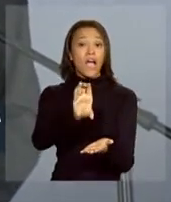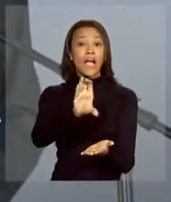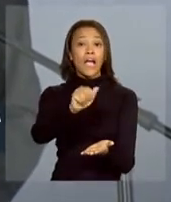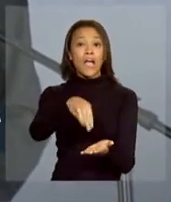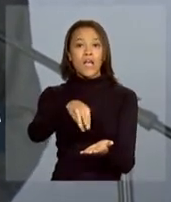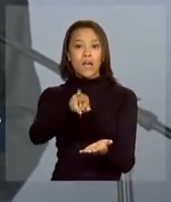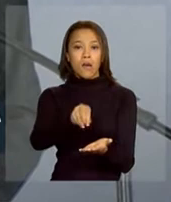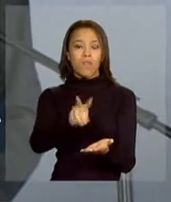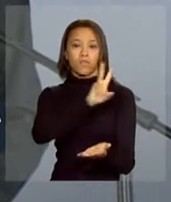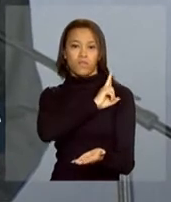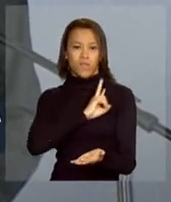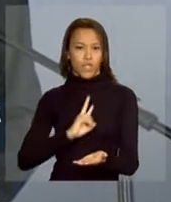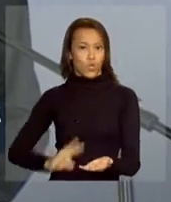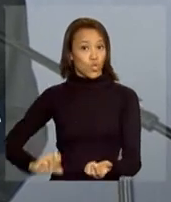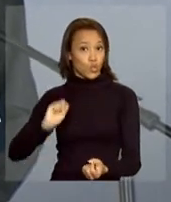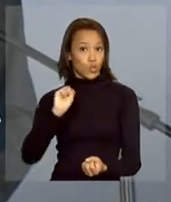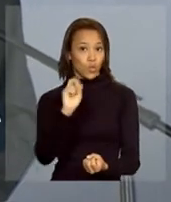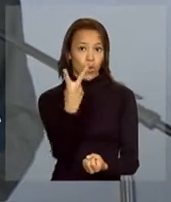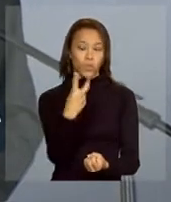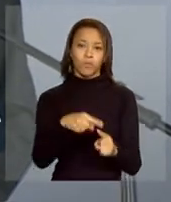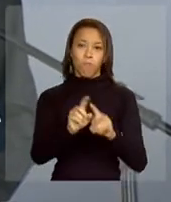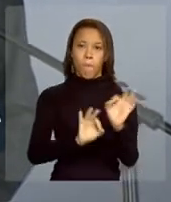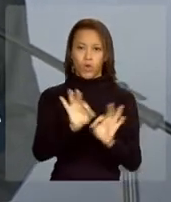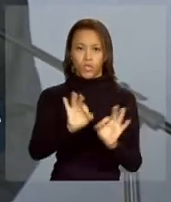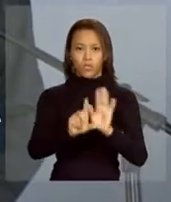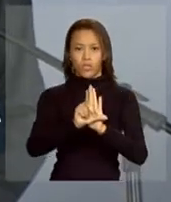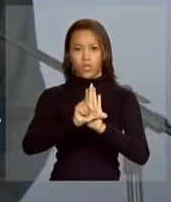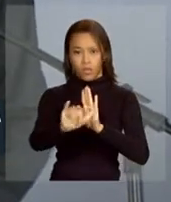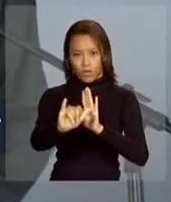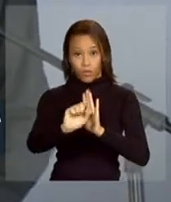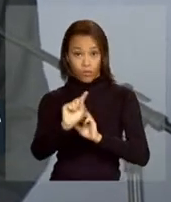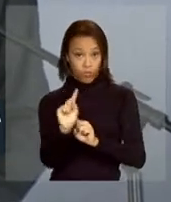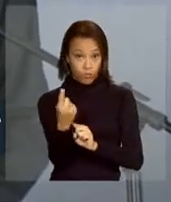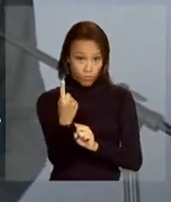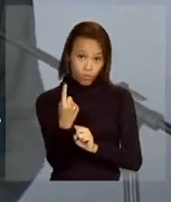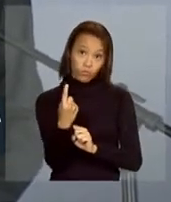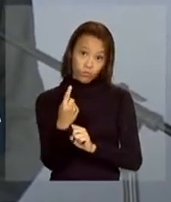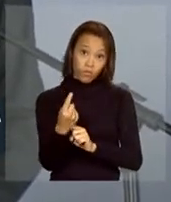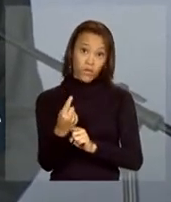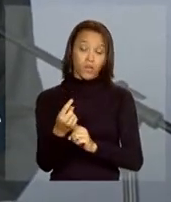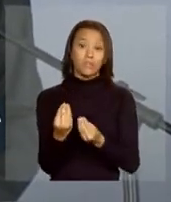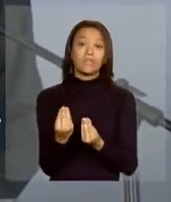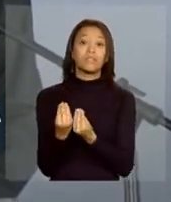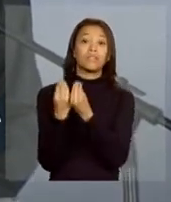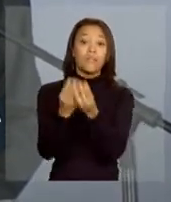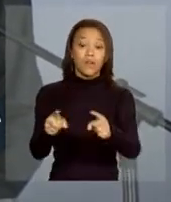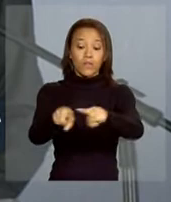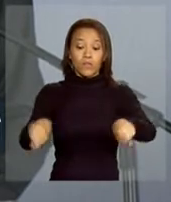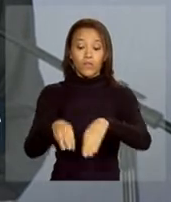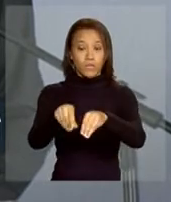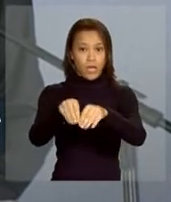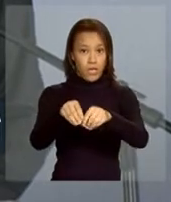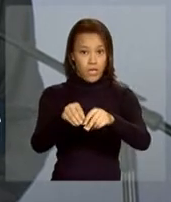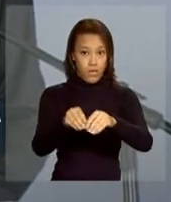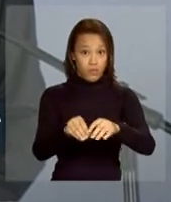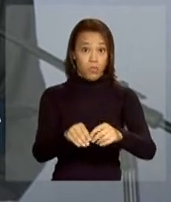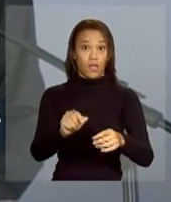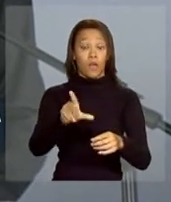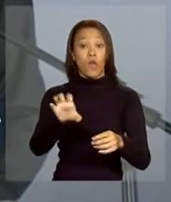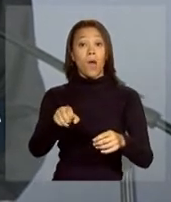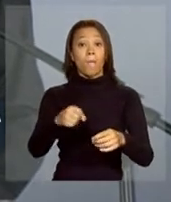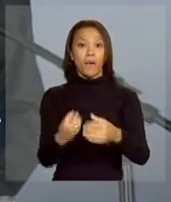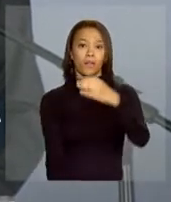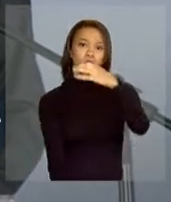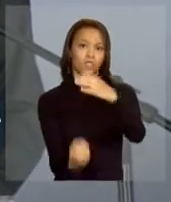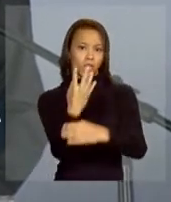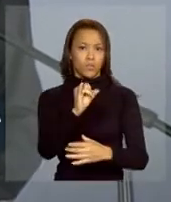de dois projetos de lei, um doando um terreno da Zona Noroeste para a instalação do